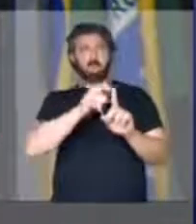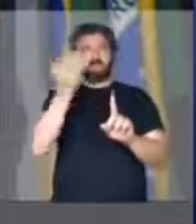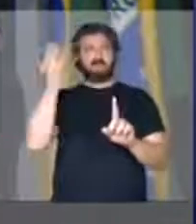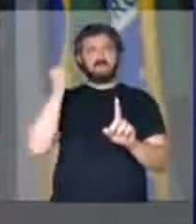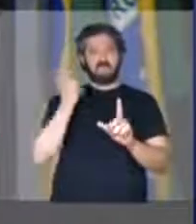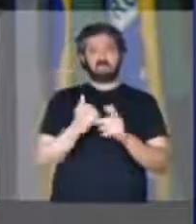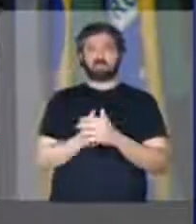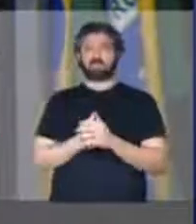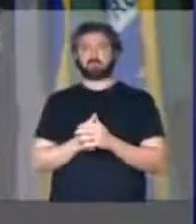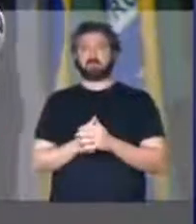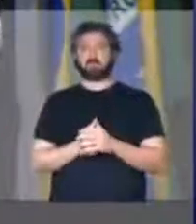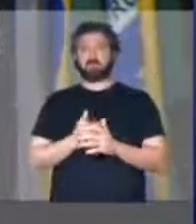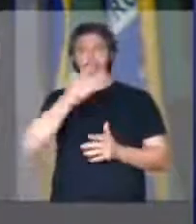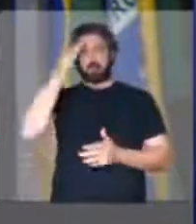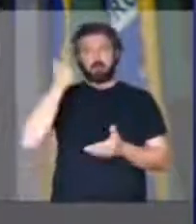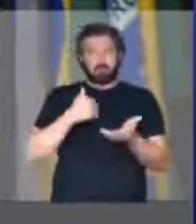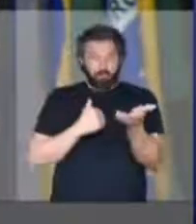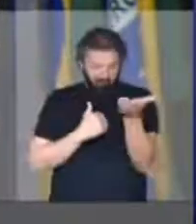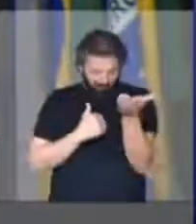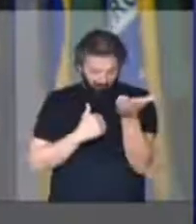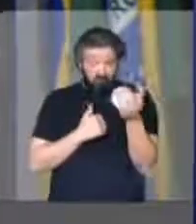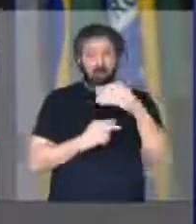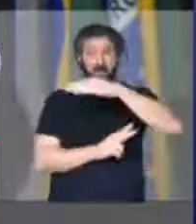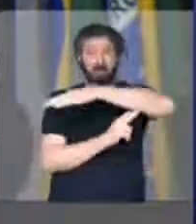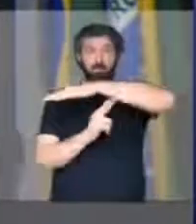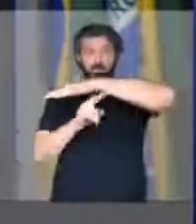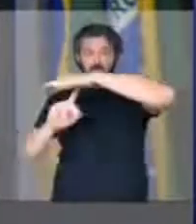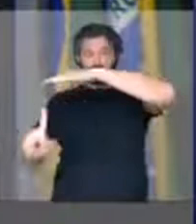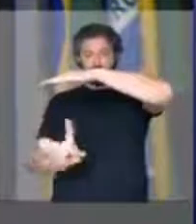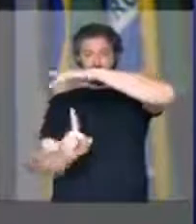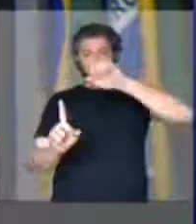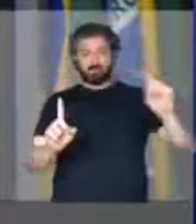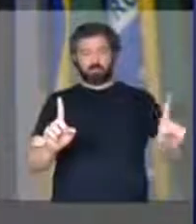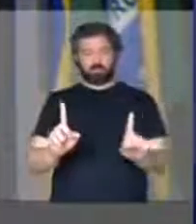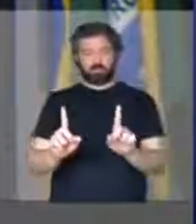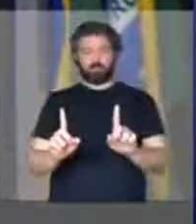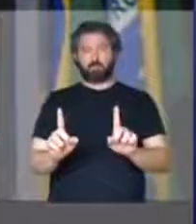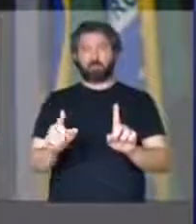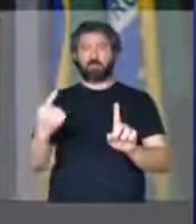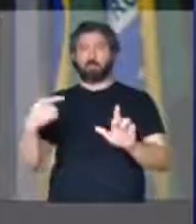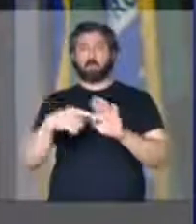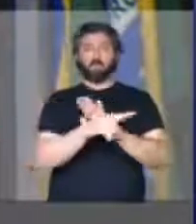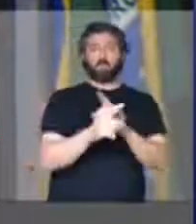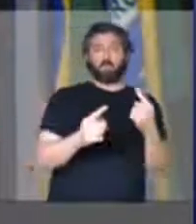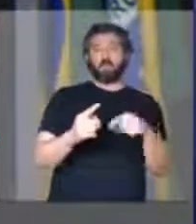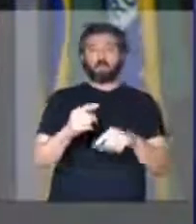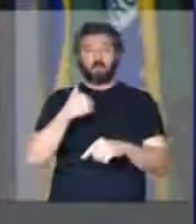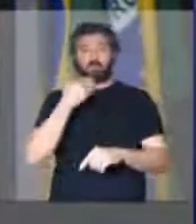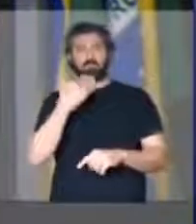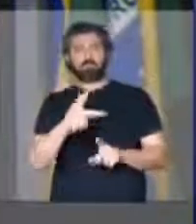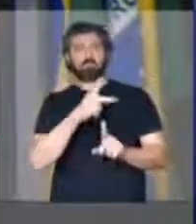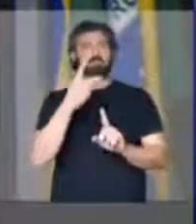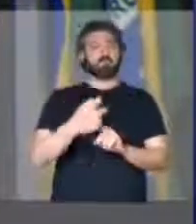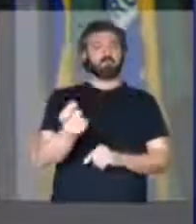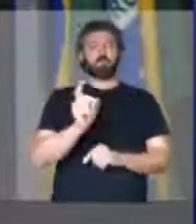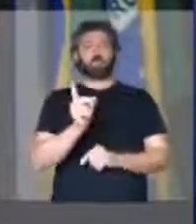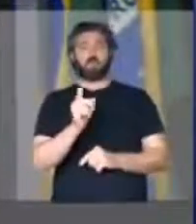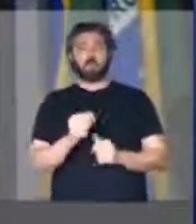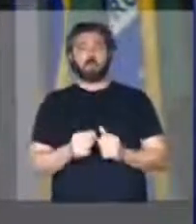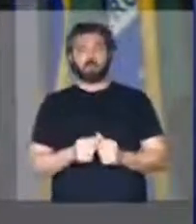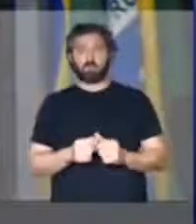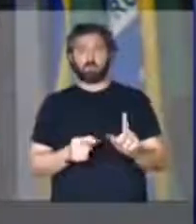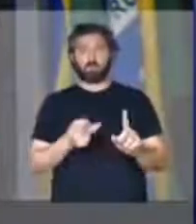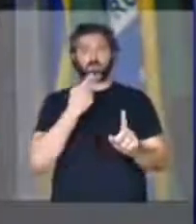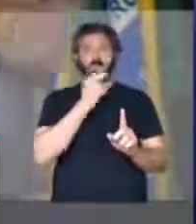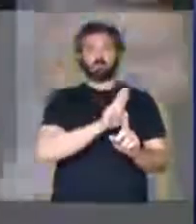atrás, com dois mendigos debaixo da ponte, e um perguntava para o outro, você é a favor da reforma da Previdência?